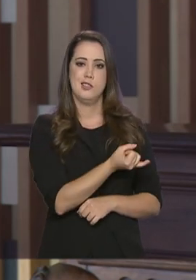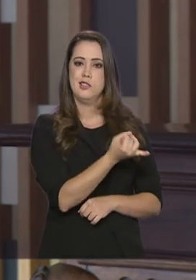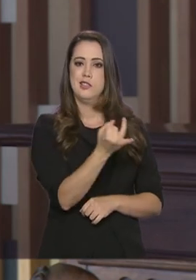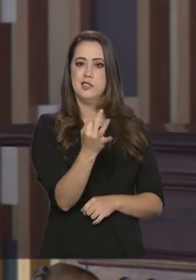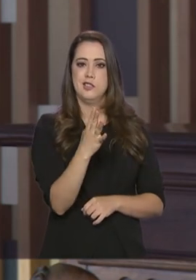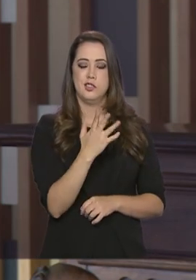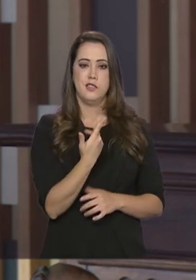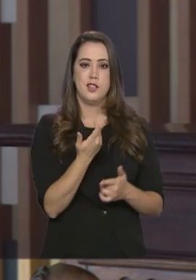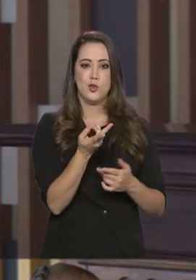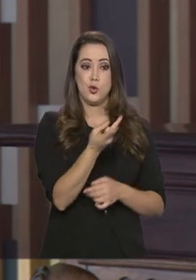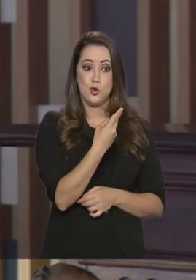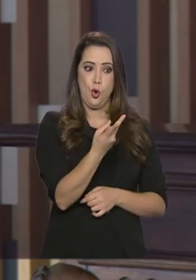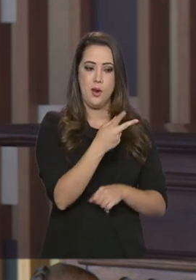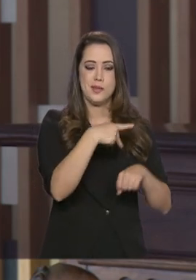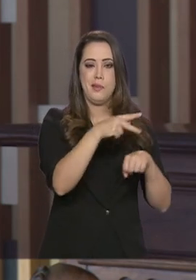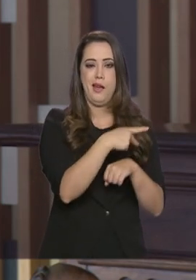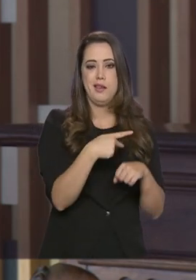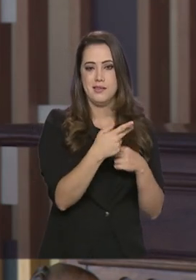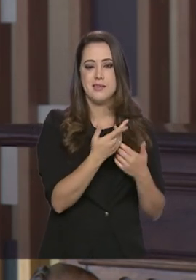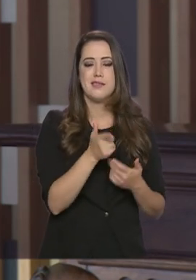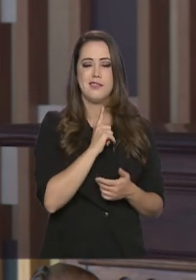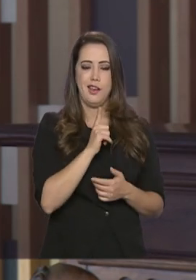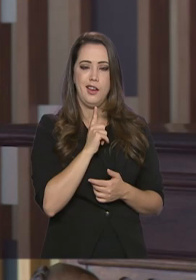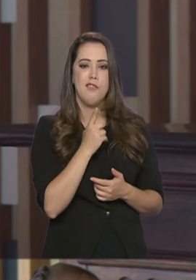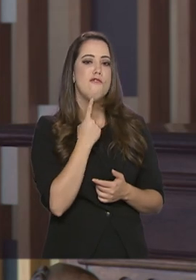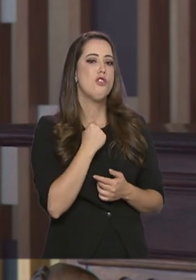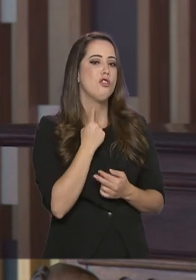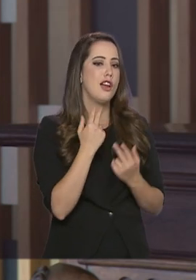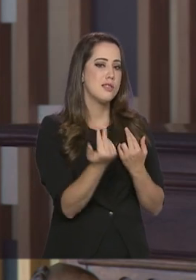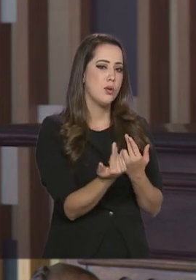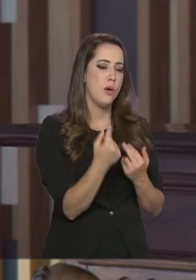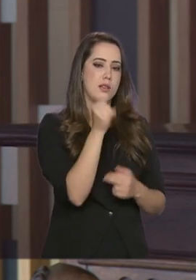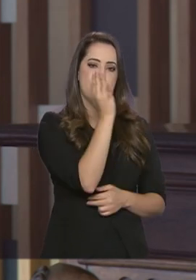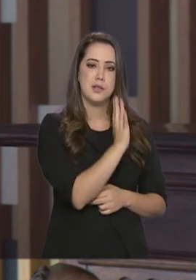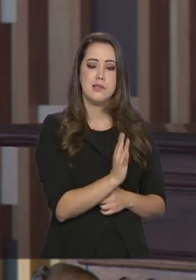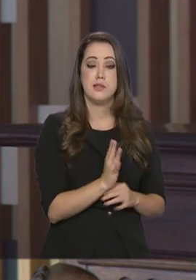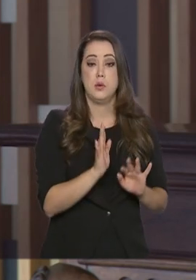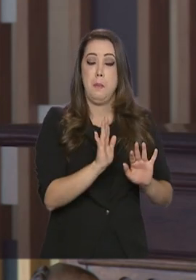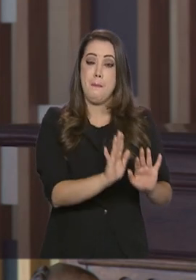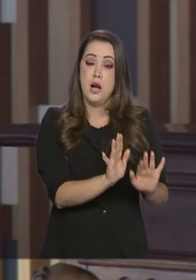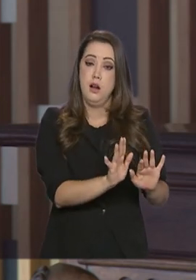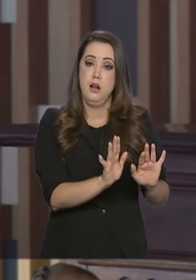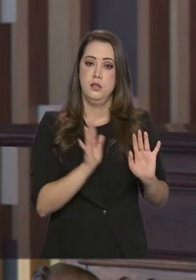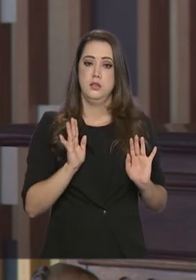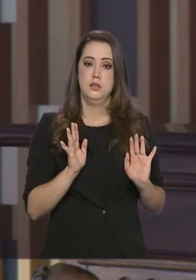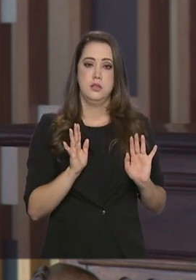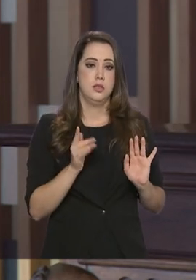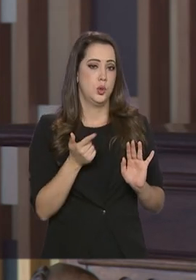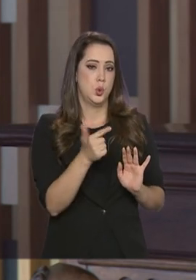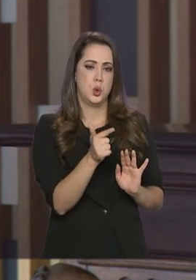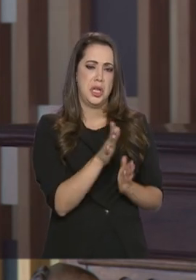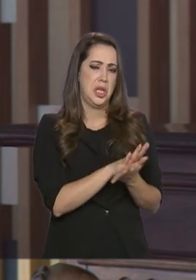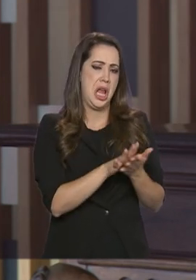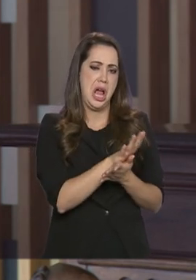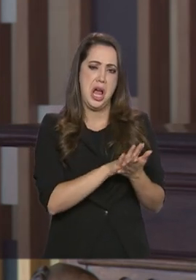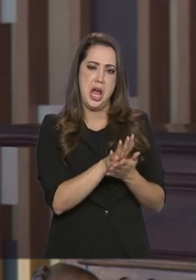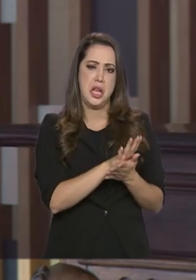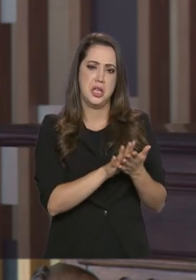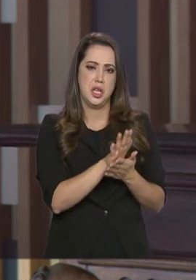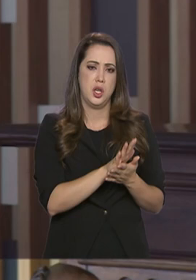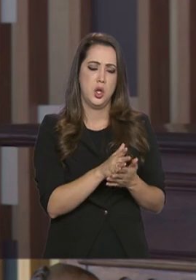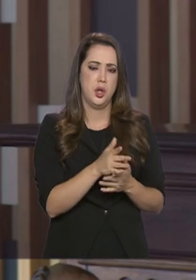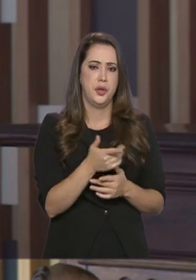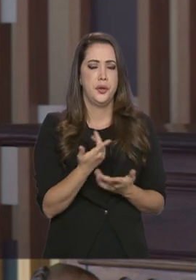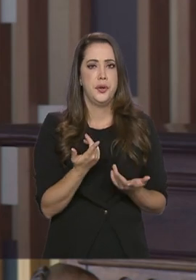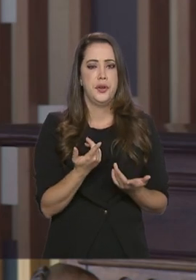terrenos comuns entre os interesses dos Estados Unidos e os nossos interesses, né? Agora, não existe de forma nenhuma também outro mito, né, do